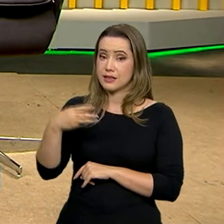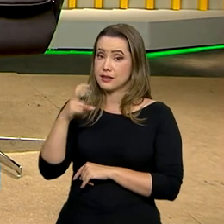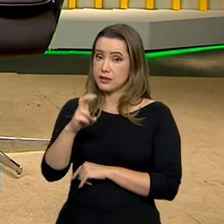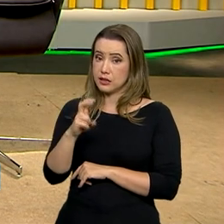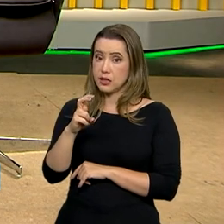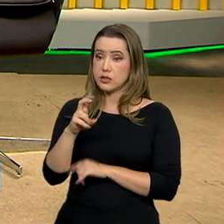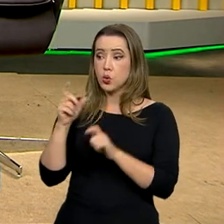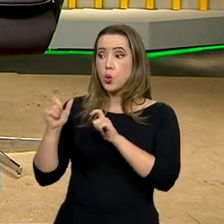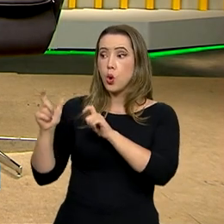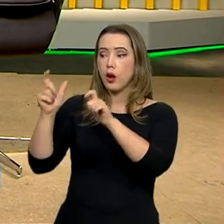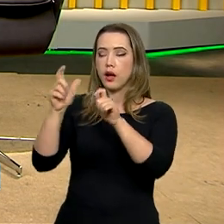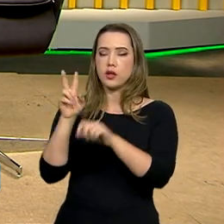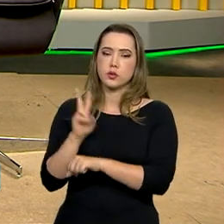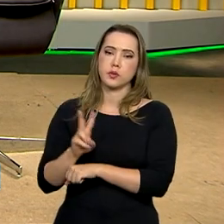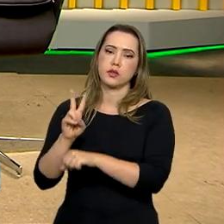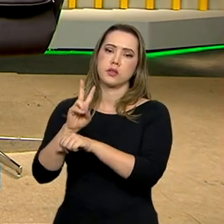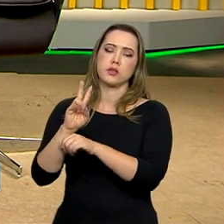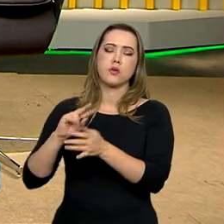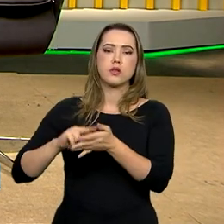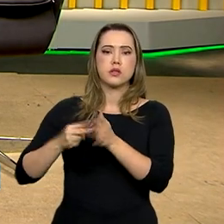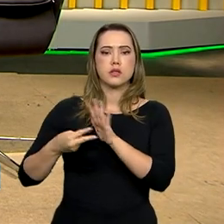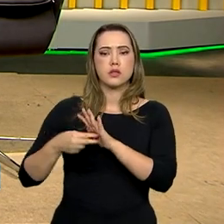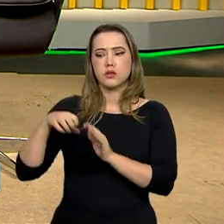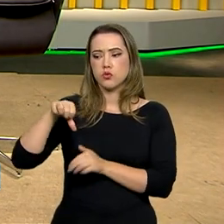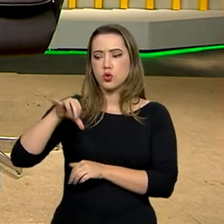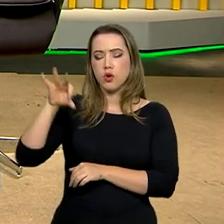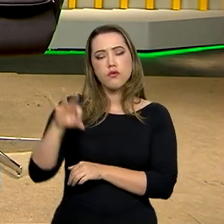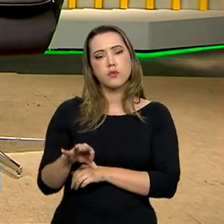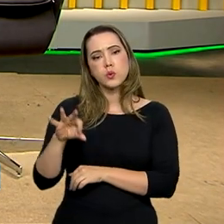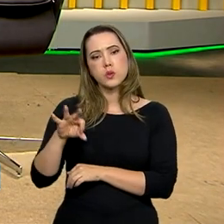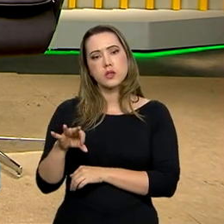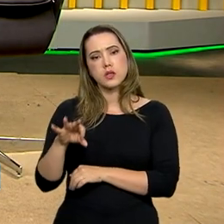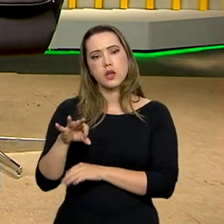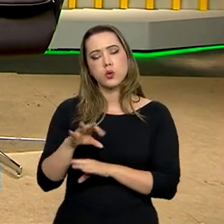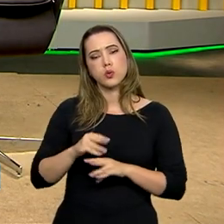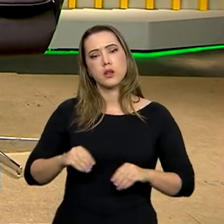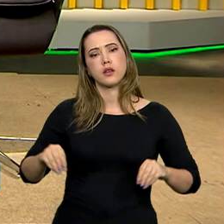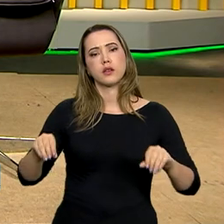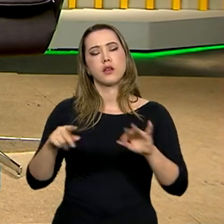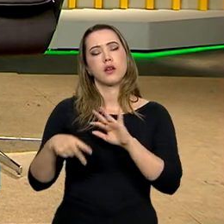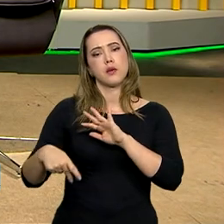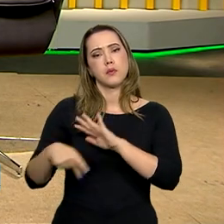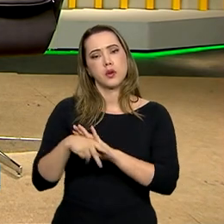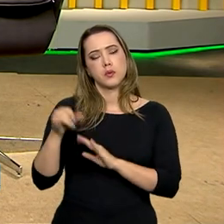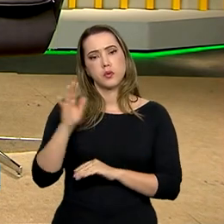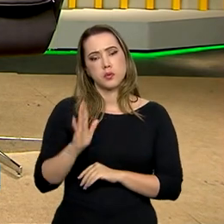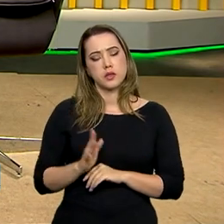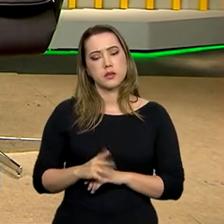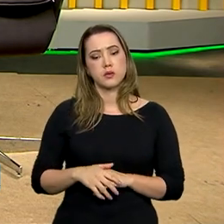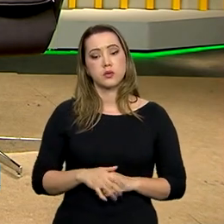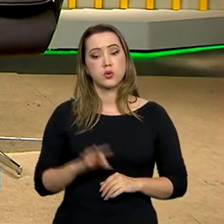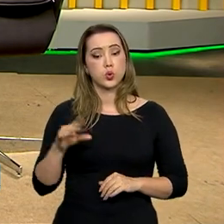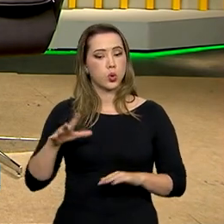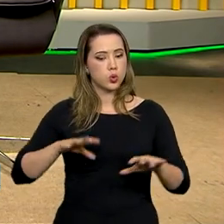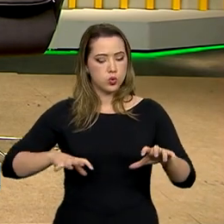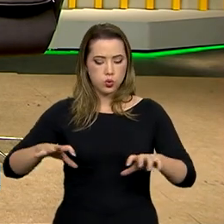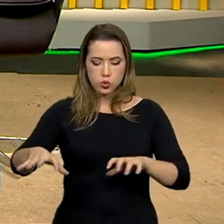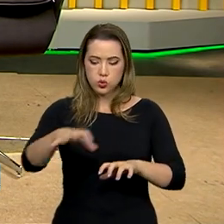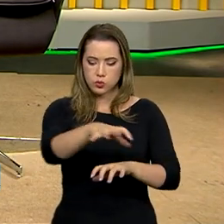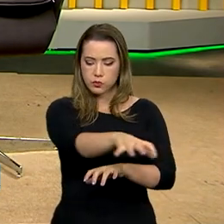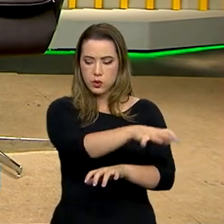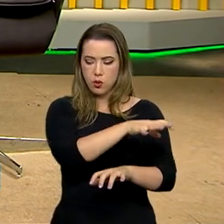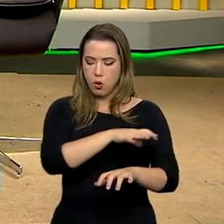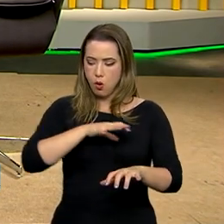somarmos, representa quase 9% do território nacional, da parte continental. Em todos os biomas. Em todos os